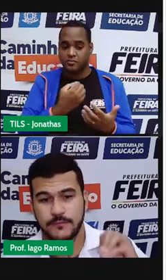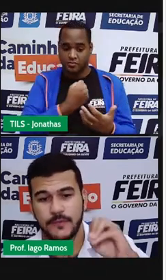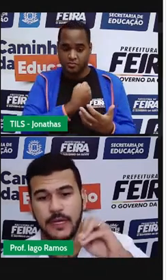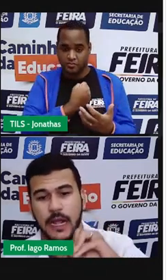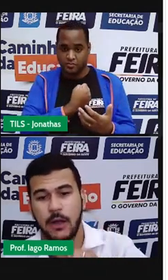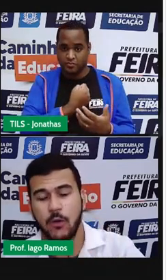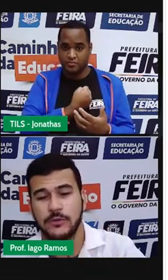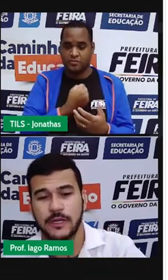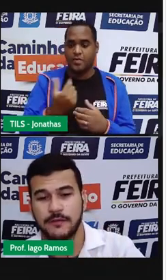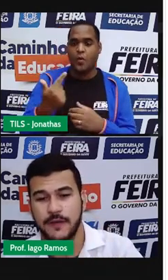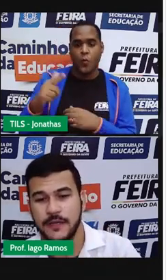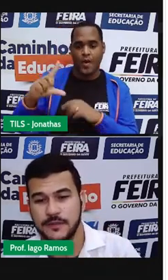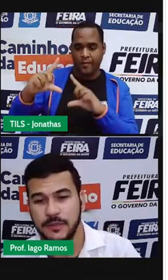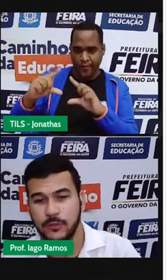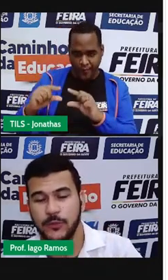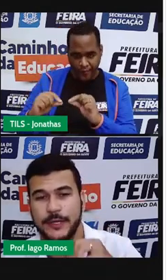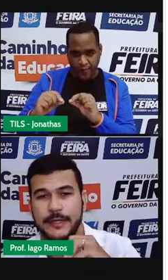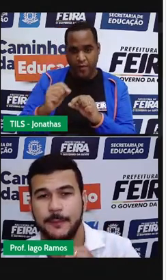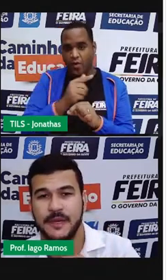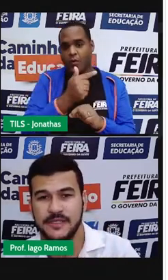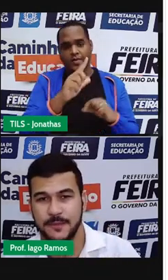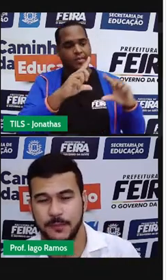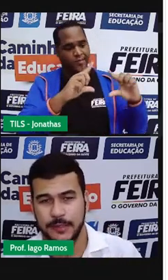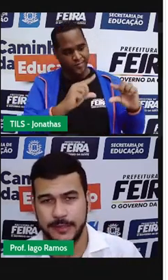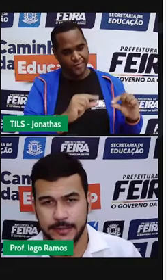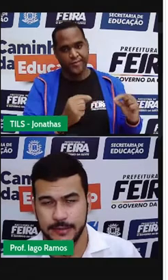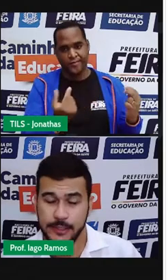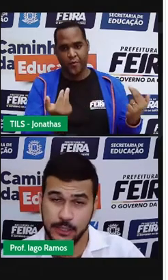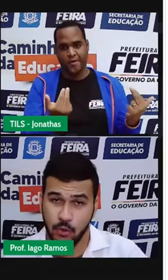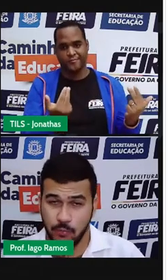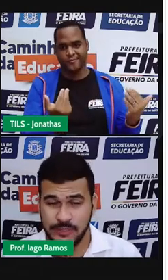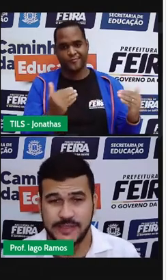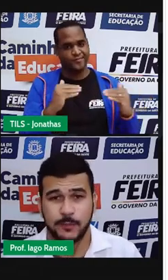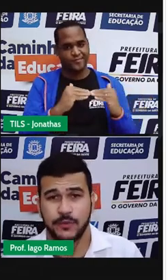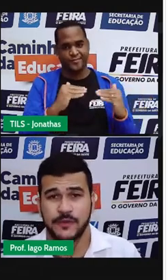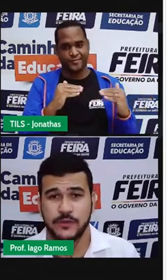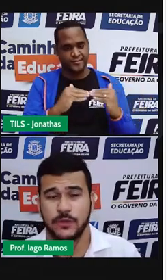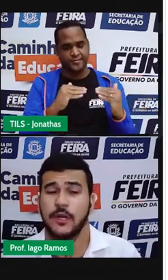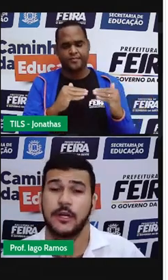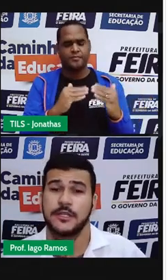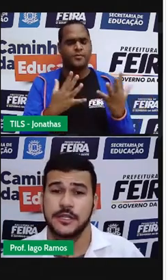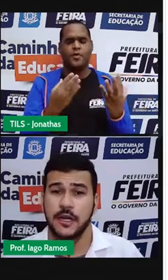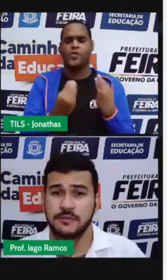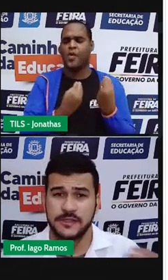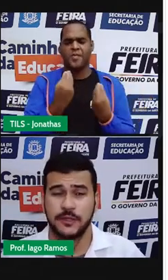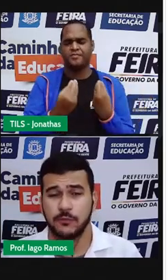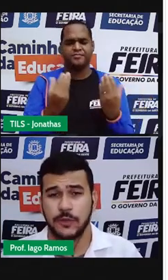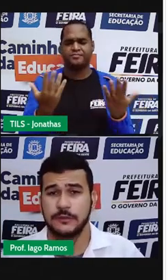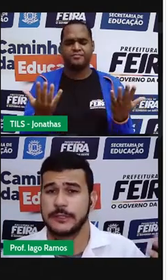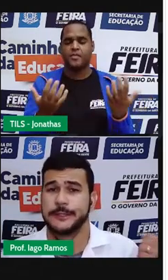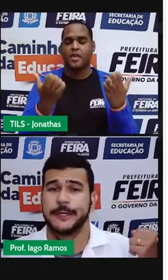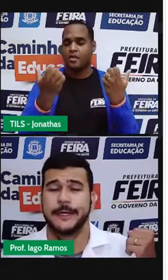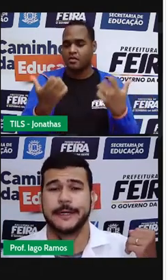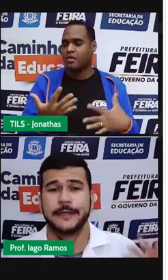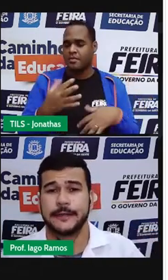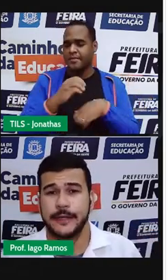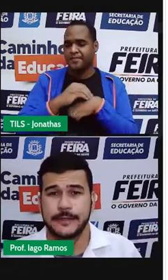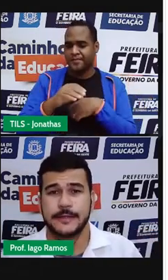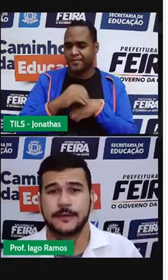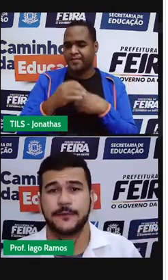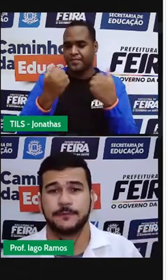a outra vai diminuir da mesma maneira. Como assim, professor? Digamos que uma